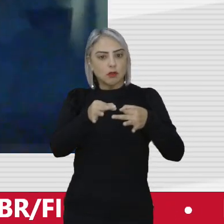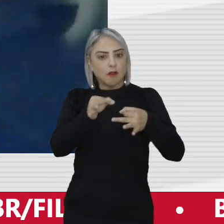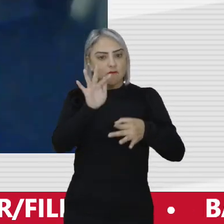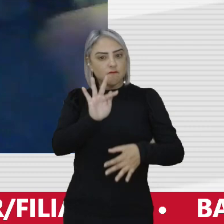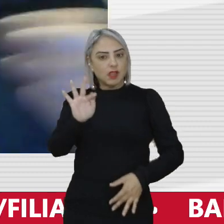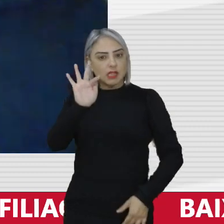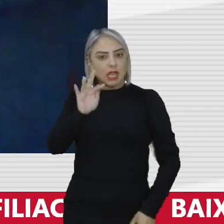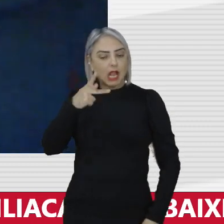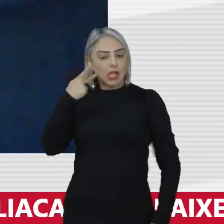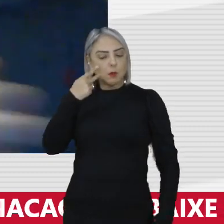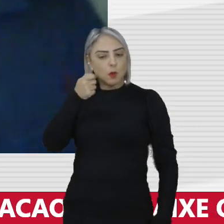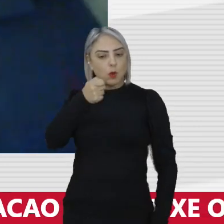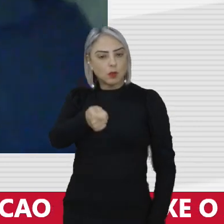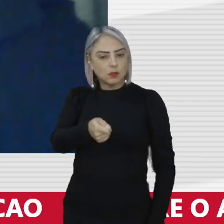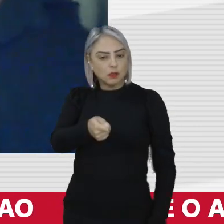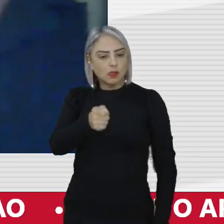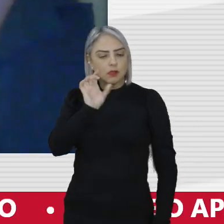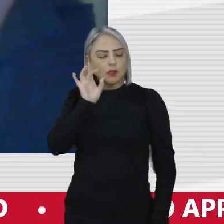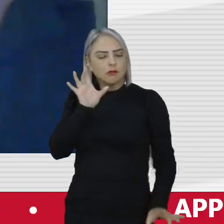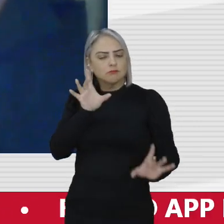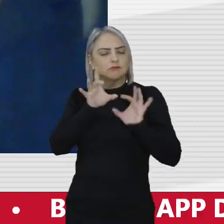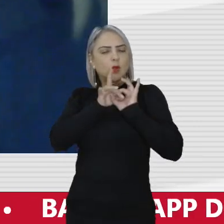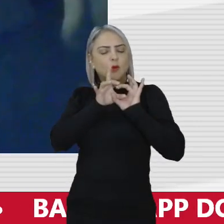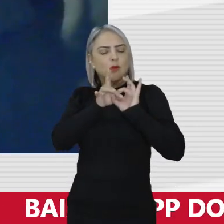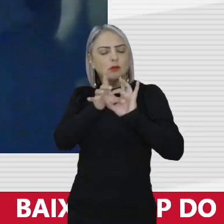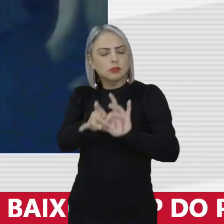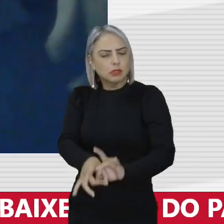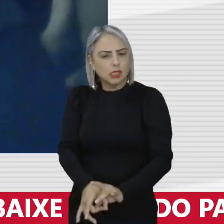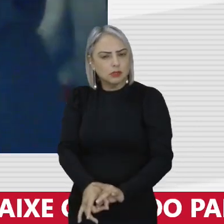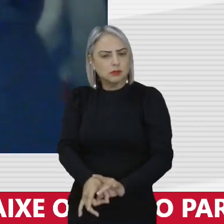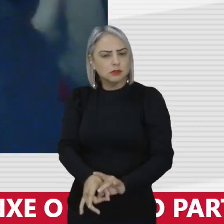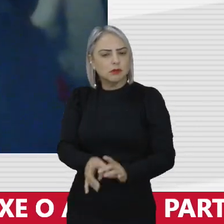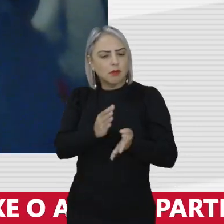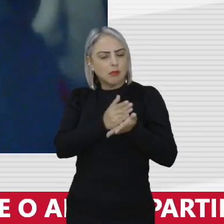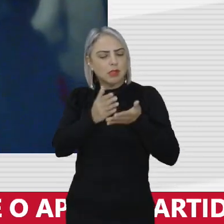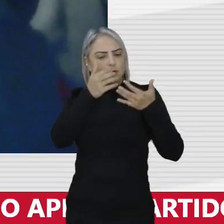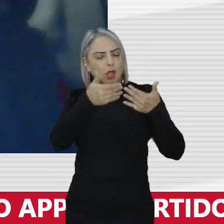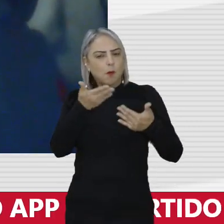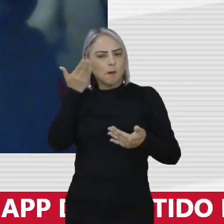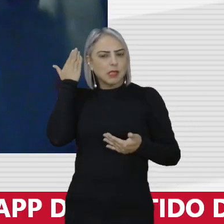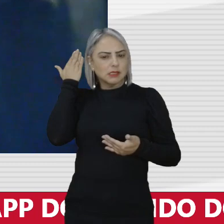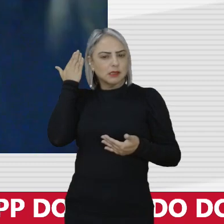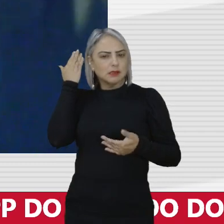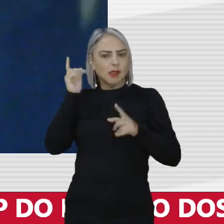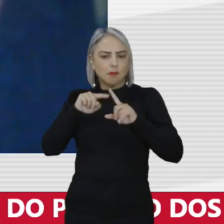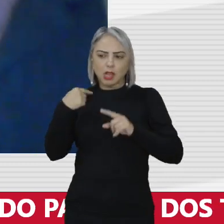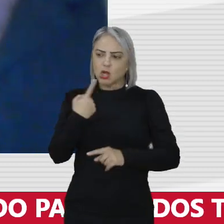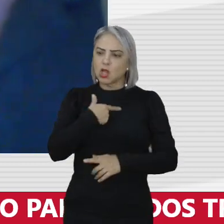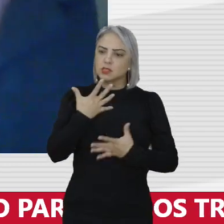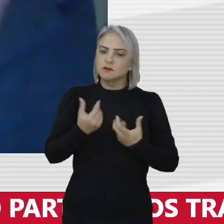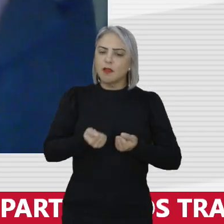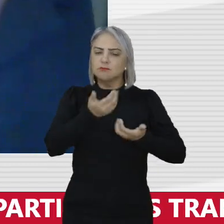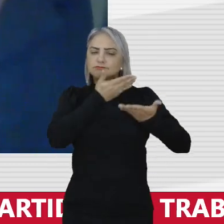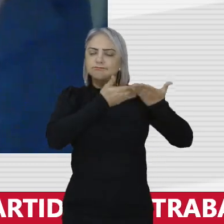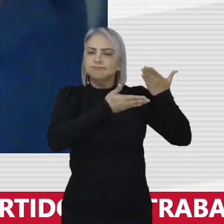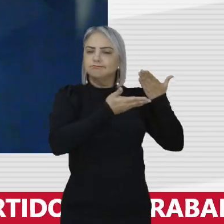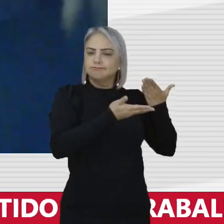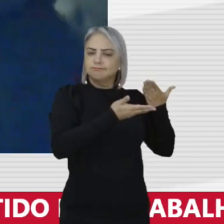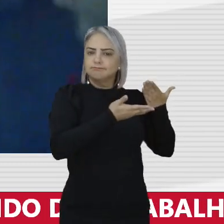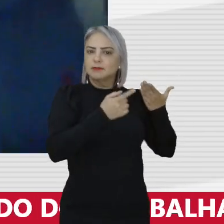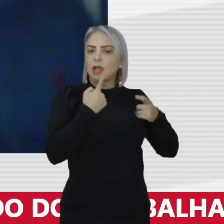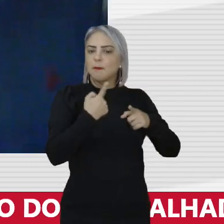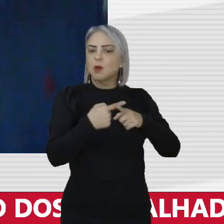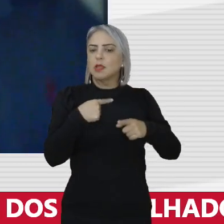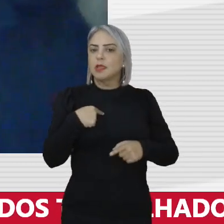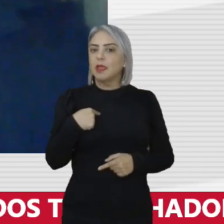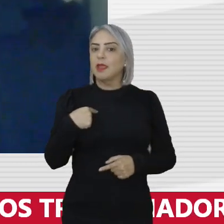Então, só fazer uma conexão pra que a gente faça falar do passado. Mas nós vamos ao passado, porque